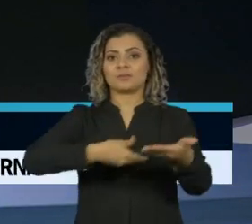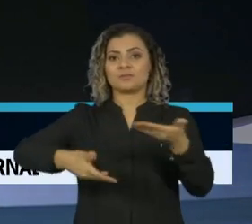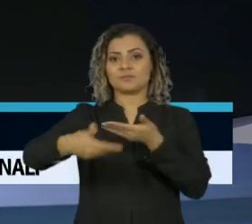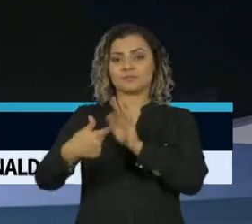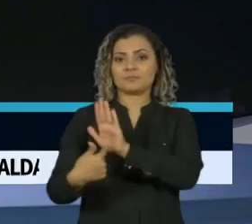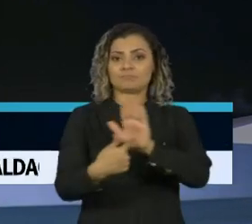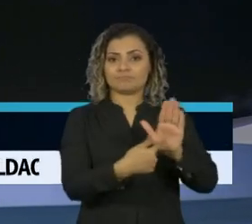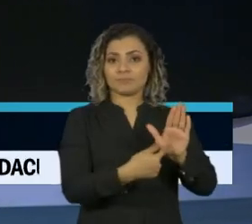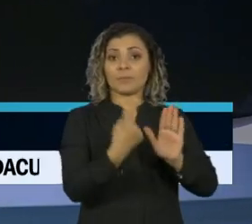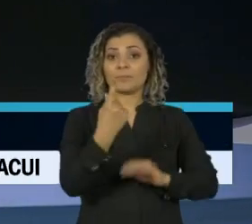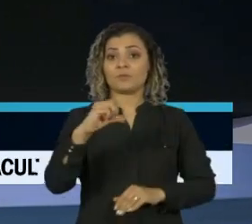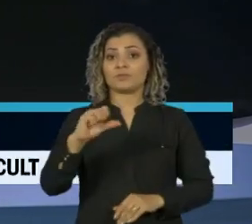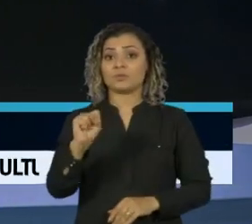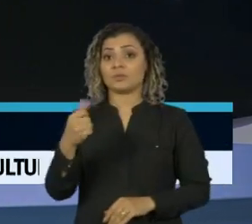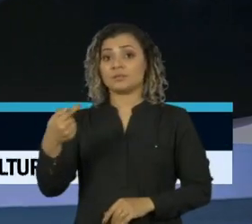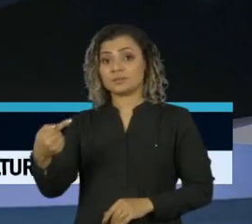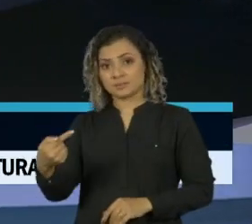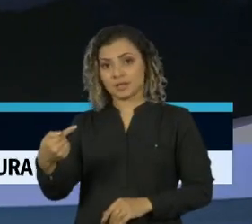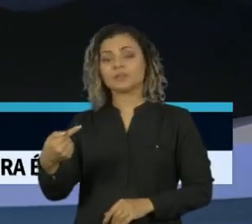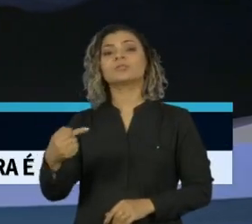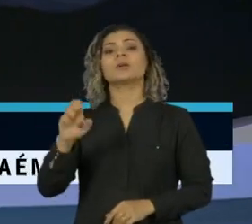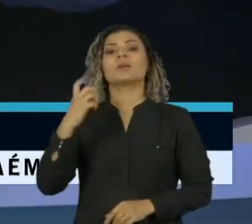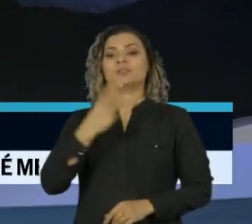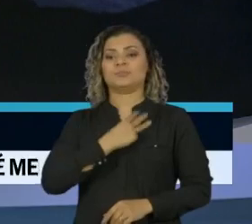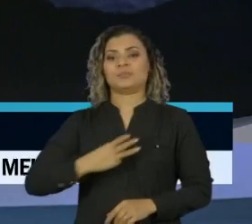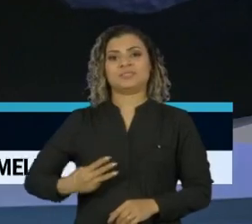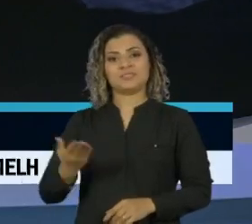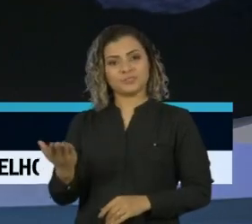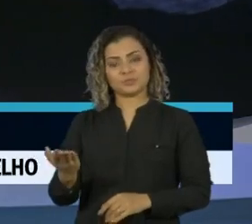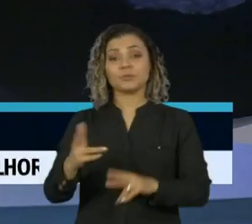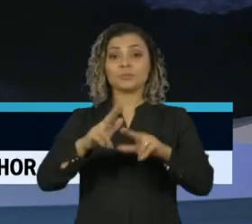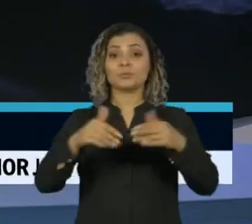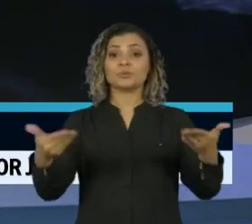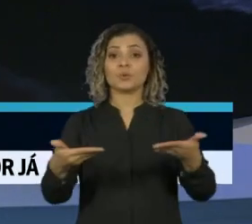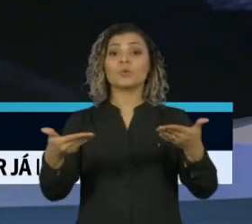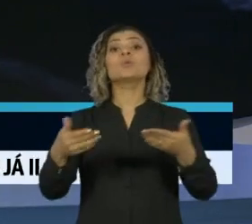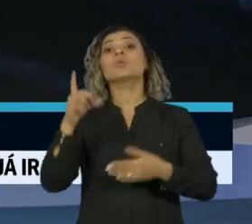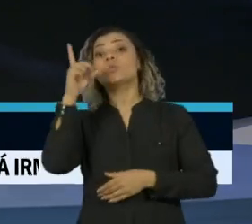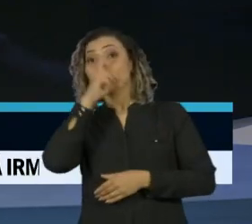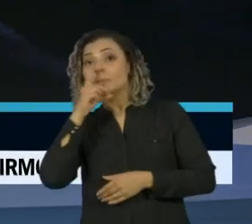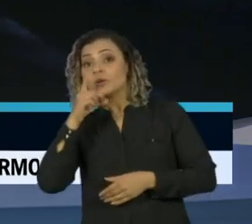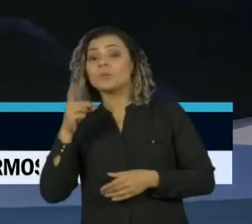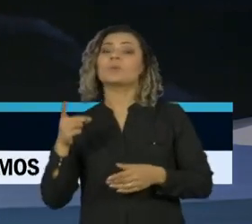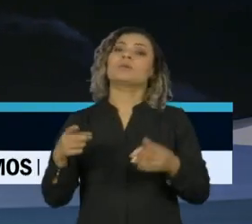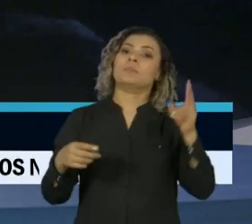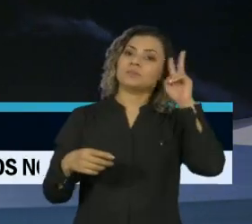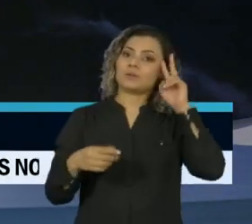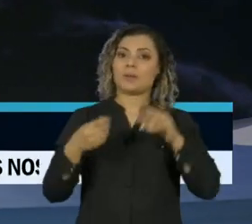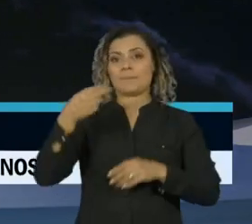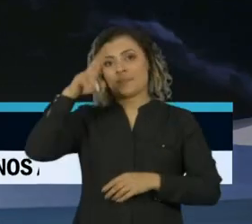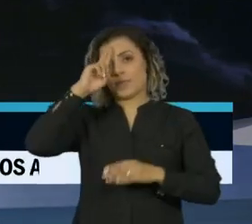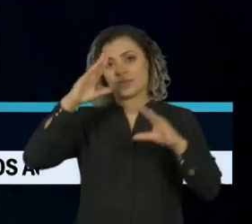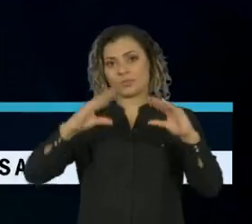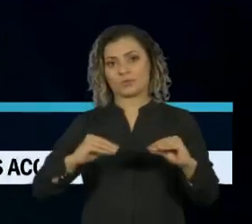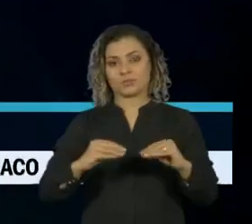realizado em 1987 com o ex-ministro. O tributo vai ao ar de domingo para segunda, à meia-noite.